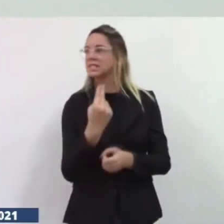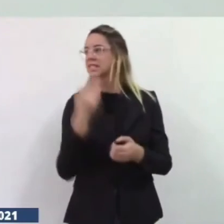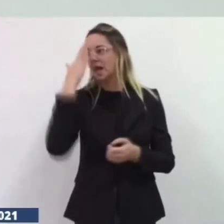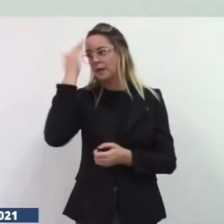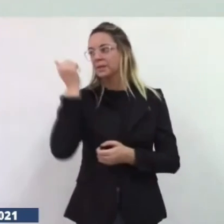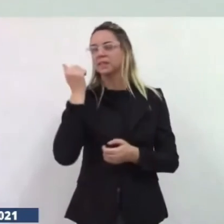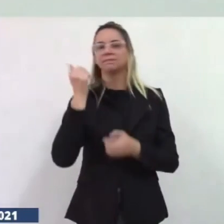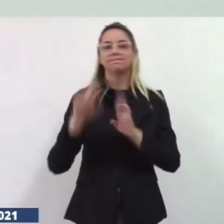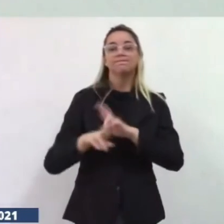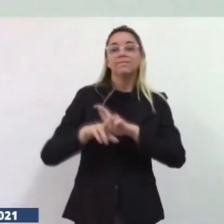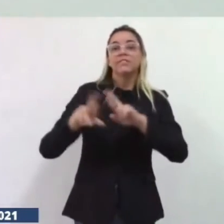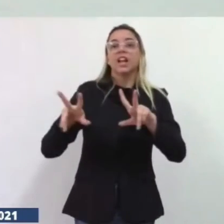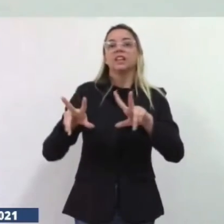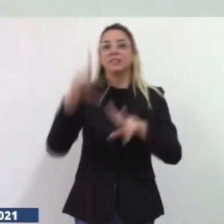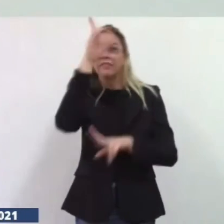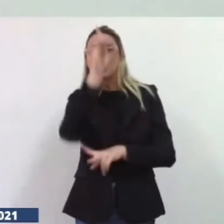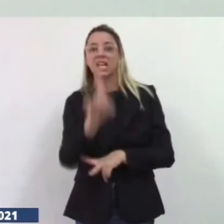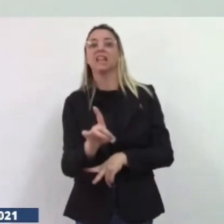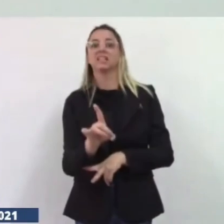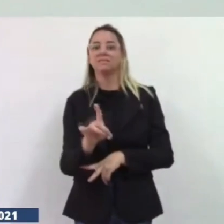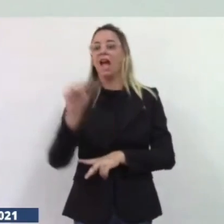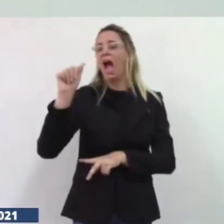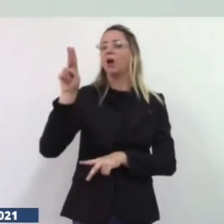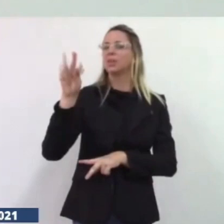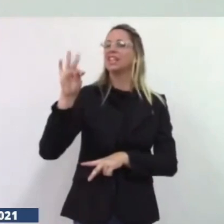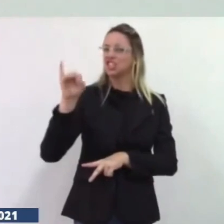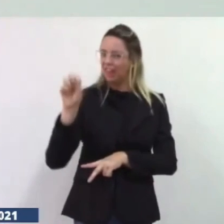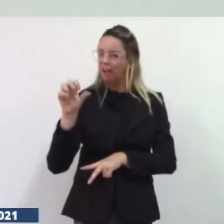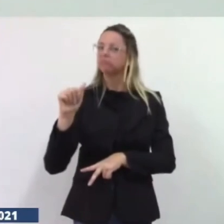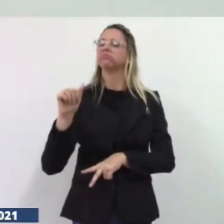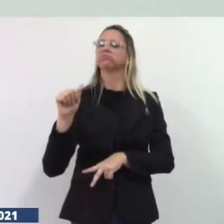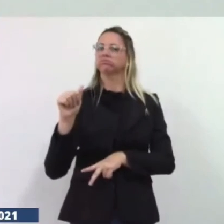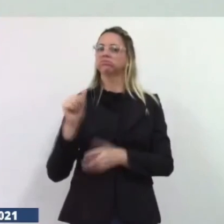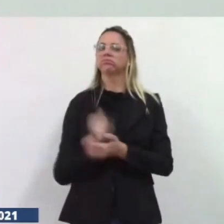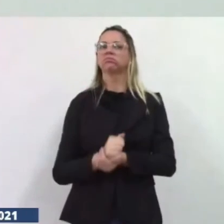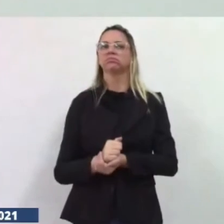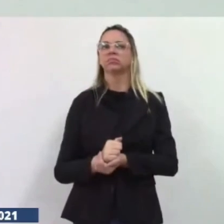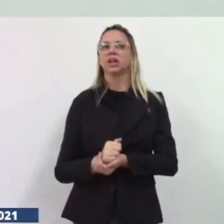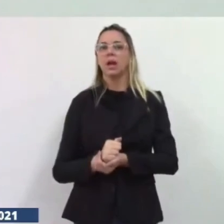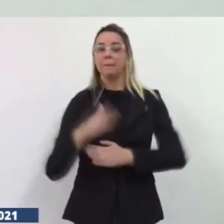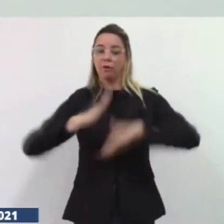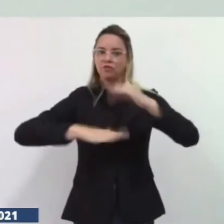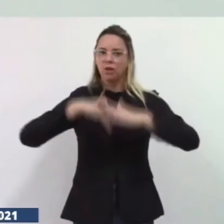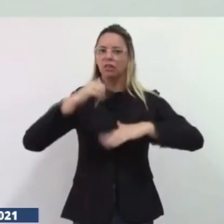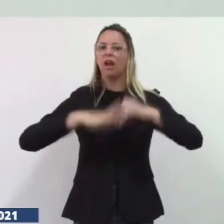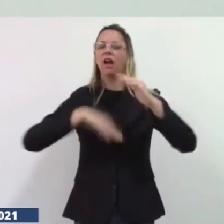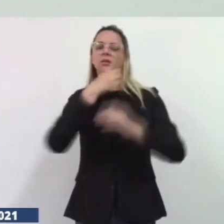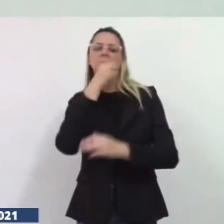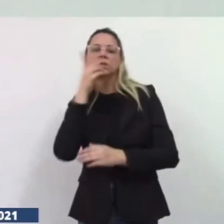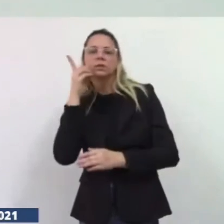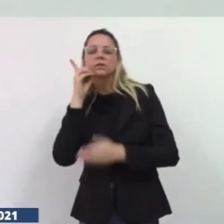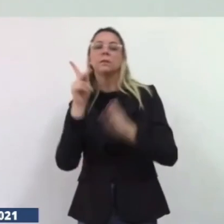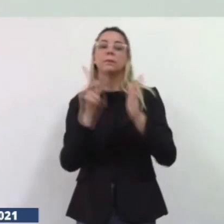diferenciado diferenciado também são são profissionais os dentistas